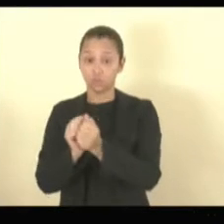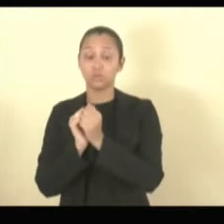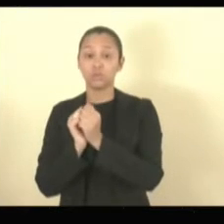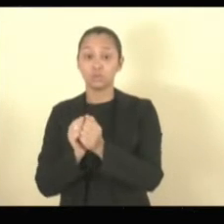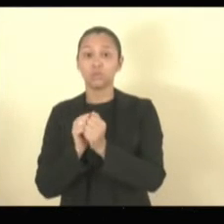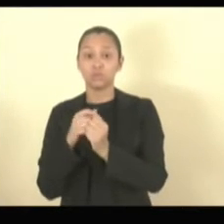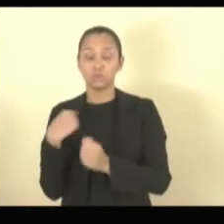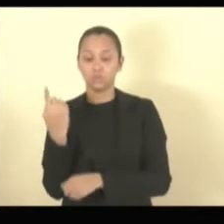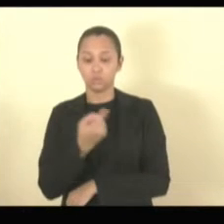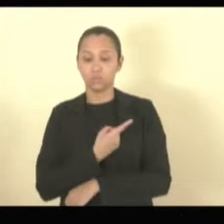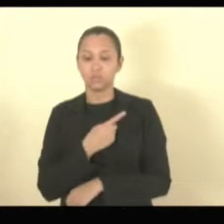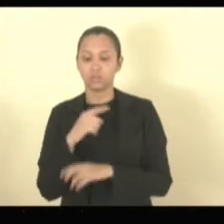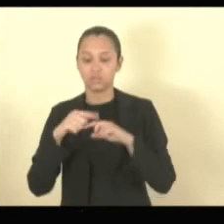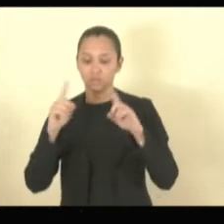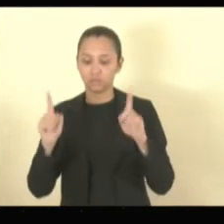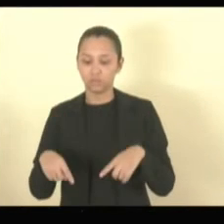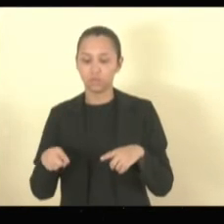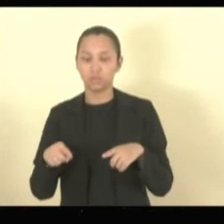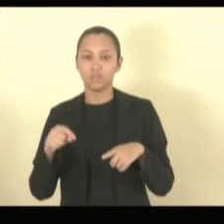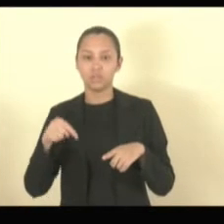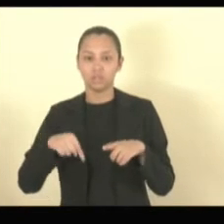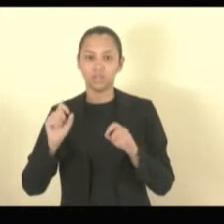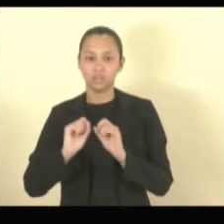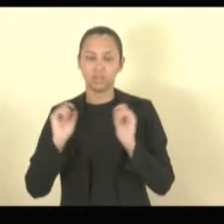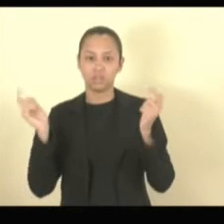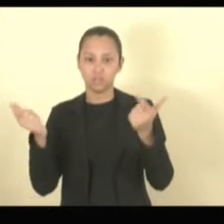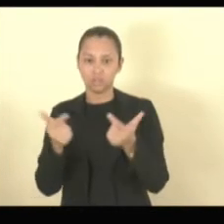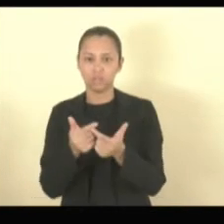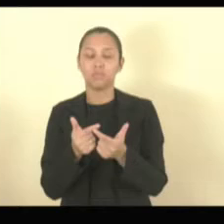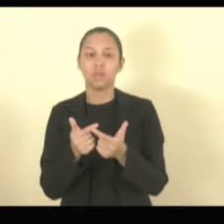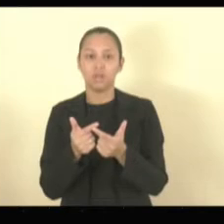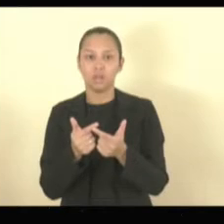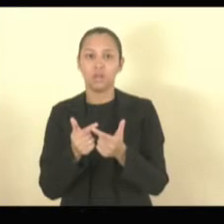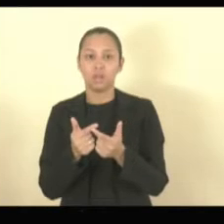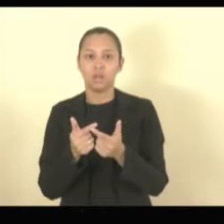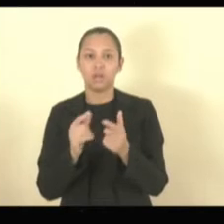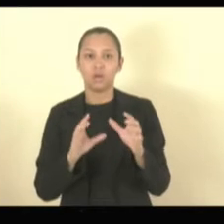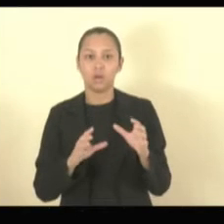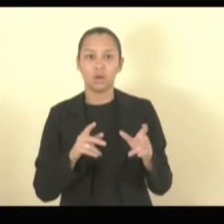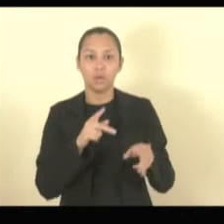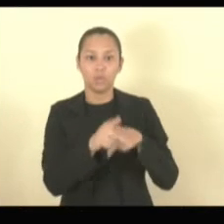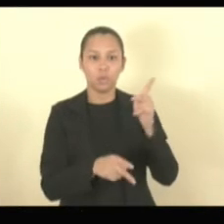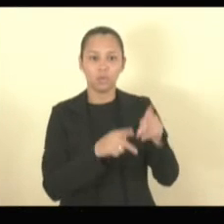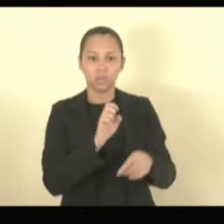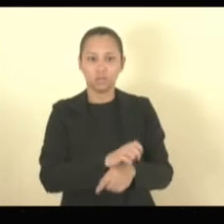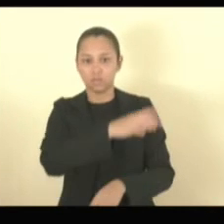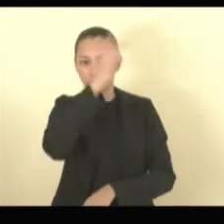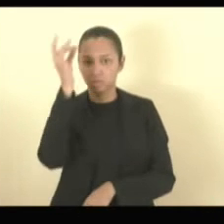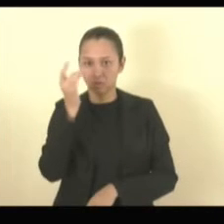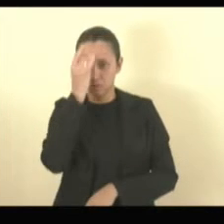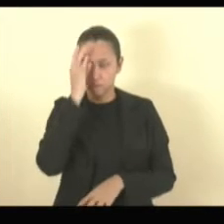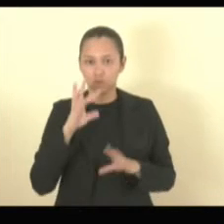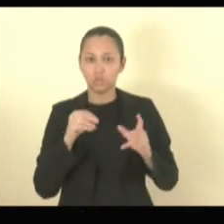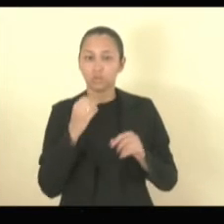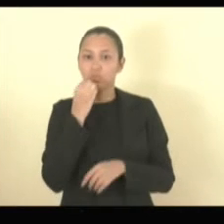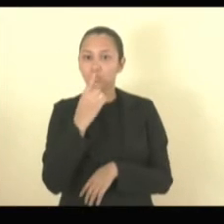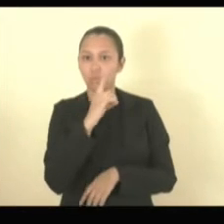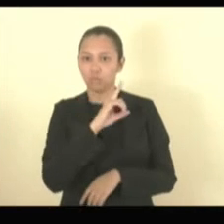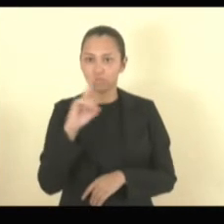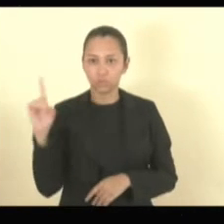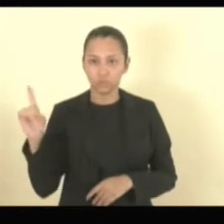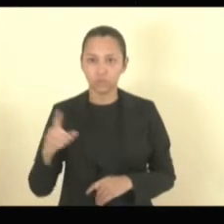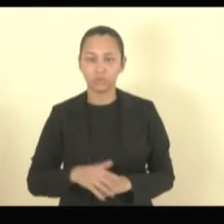são servidores da Assembleia Legislativa do Estado do Espírito Santo, comunidade capixaba. Tenham todos um bom e abençoado dia.